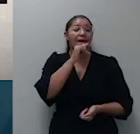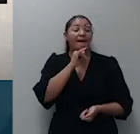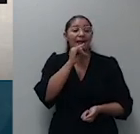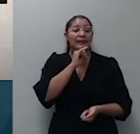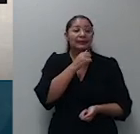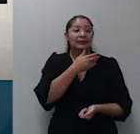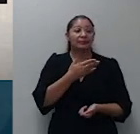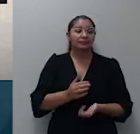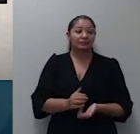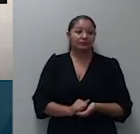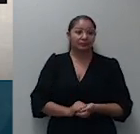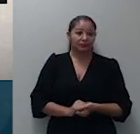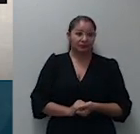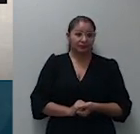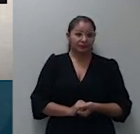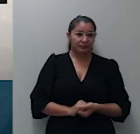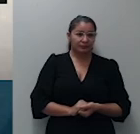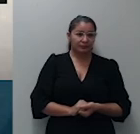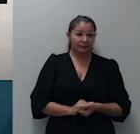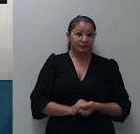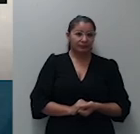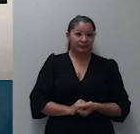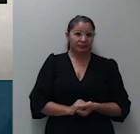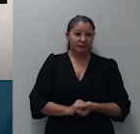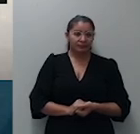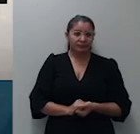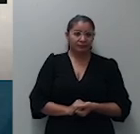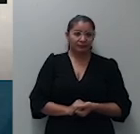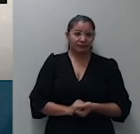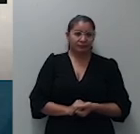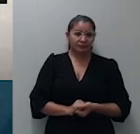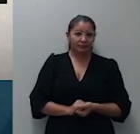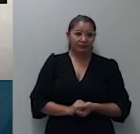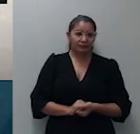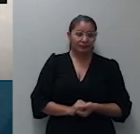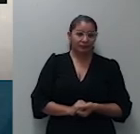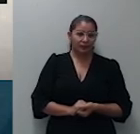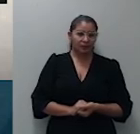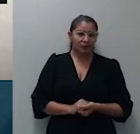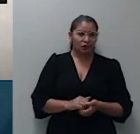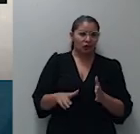do acordo destaca-se mais esses dois ou três trechos